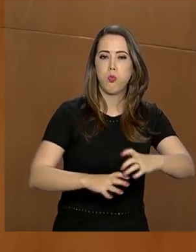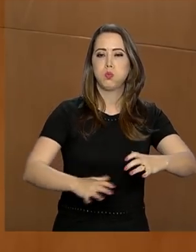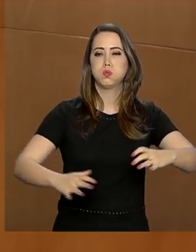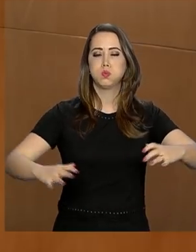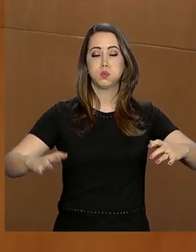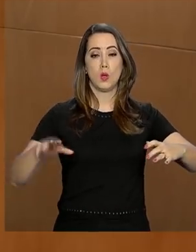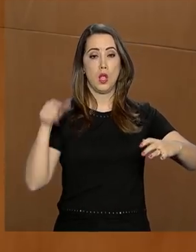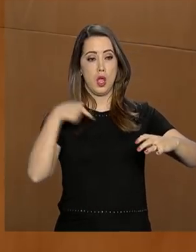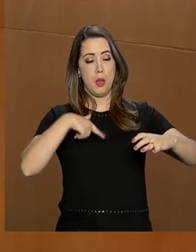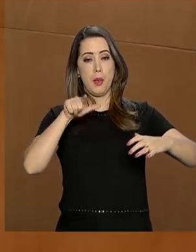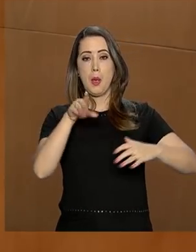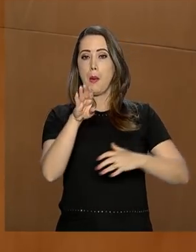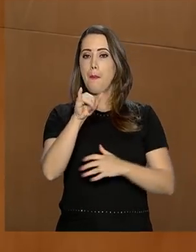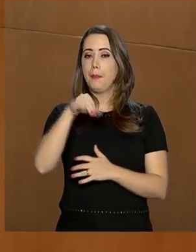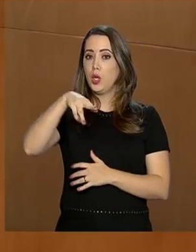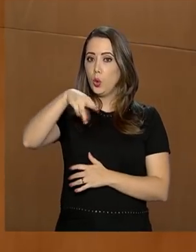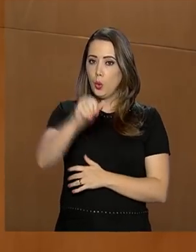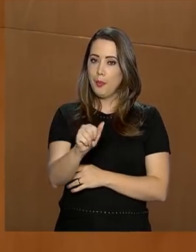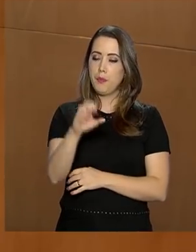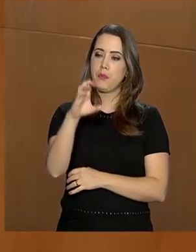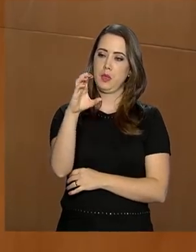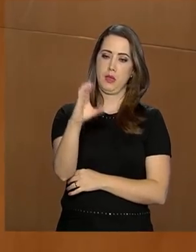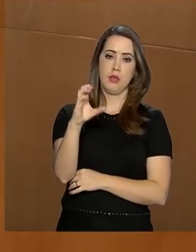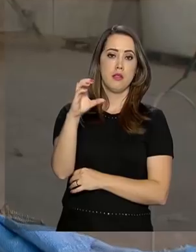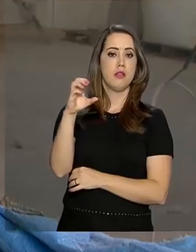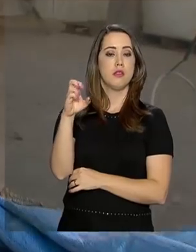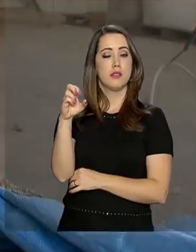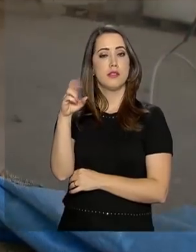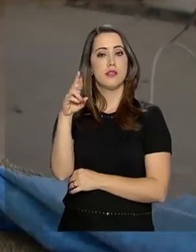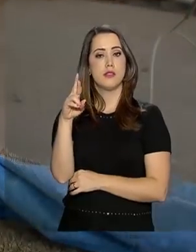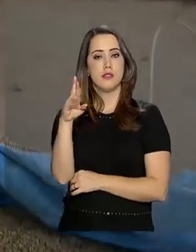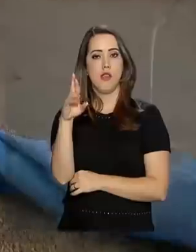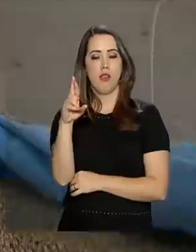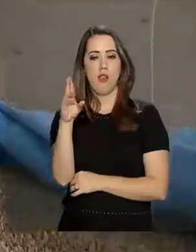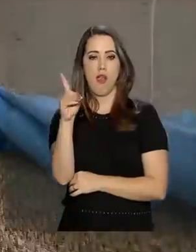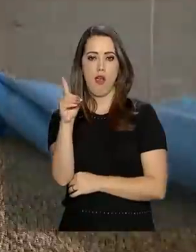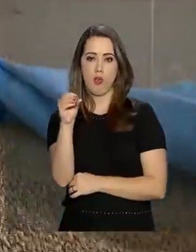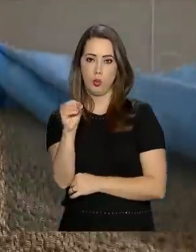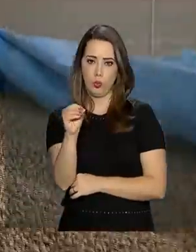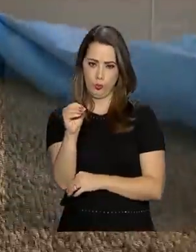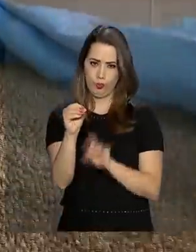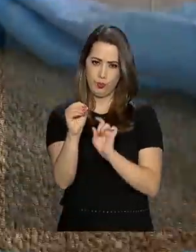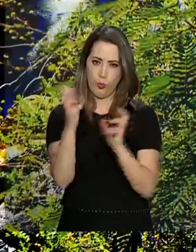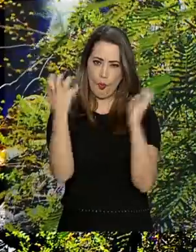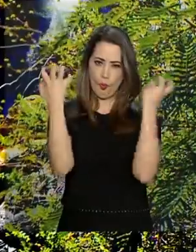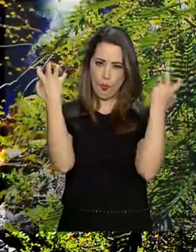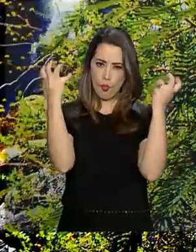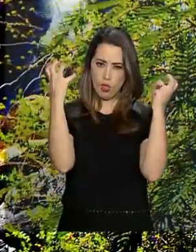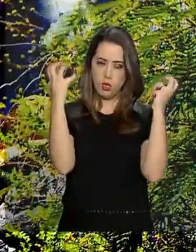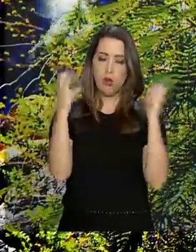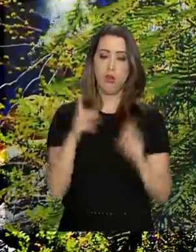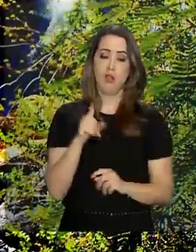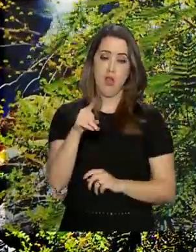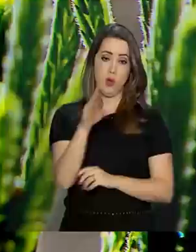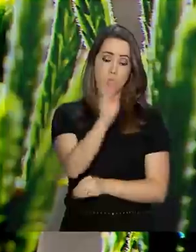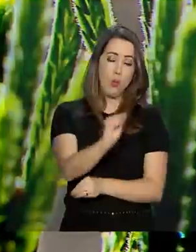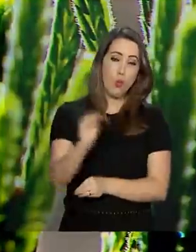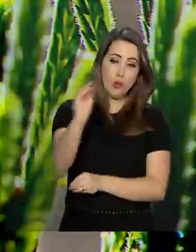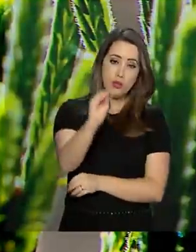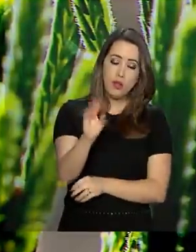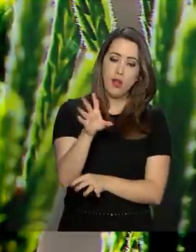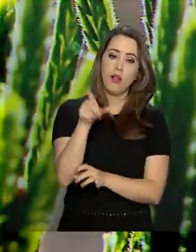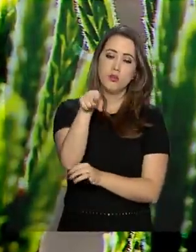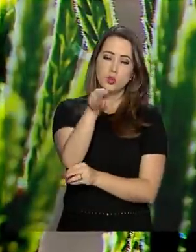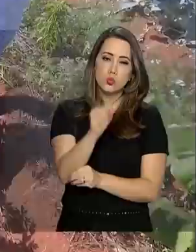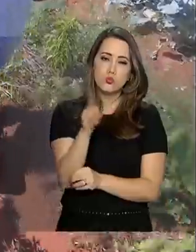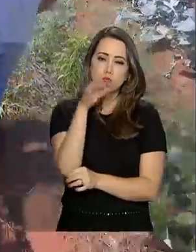está ali, está no bioma cerrado. E nós temos que preservar. A ideia é capacitar o produtor rural para recuperar e conservar a